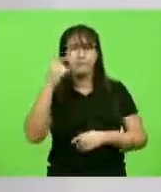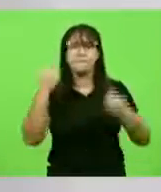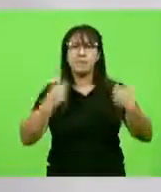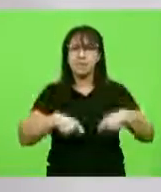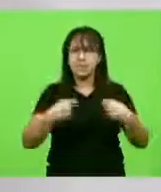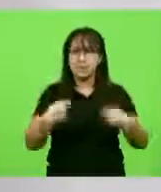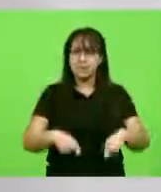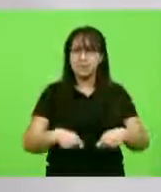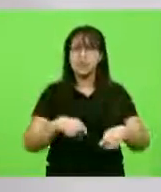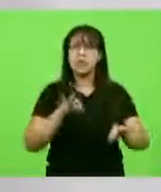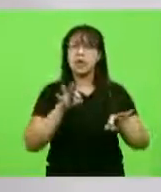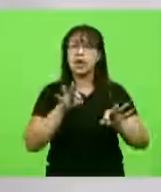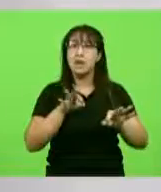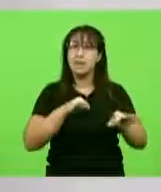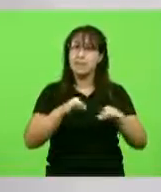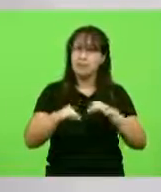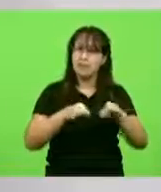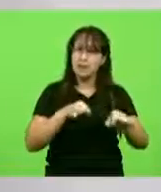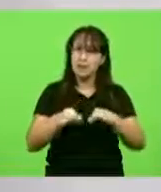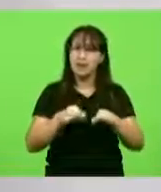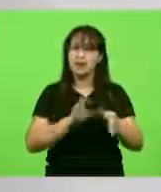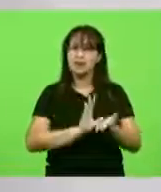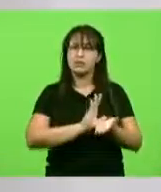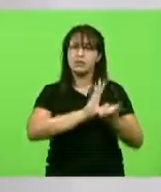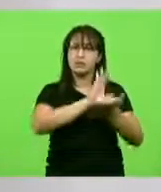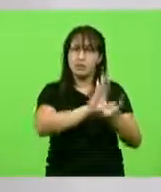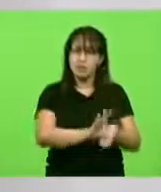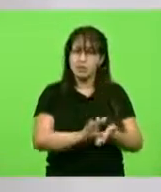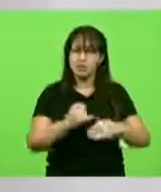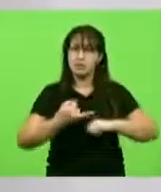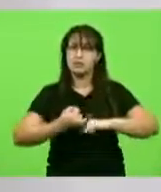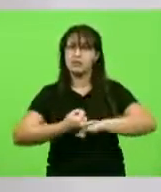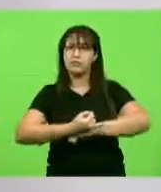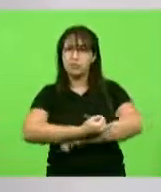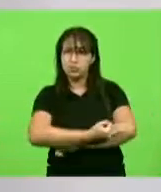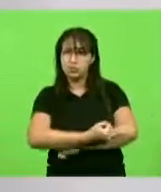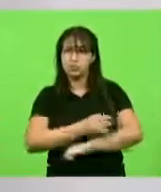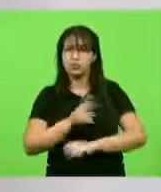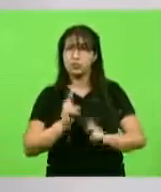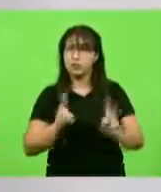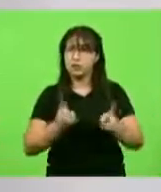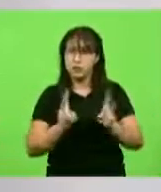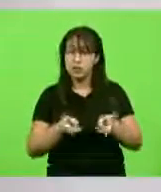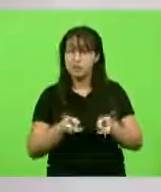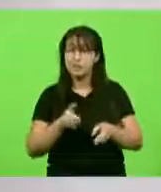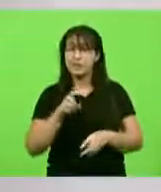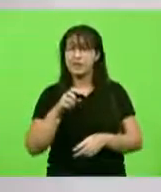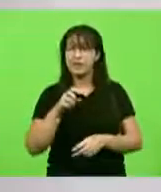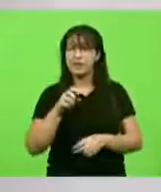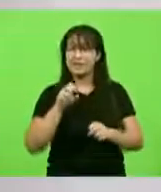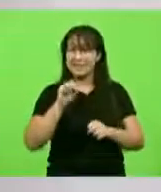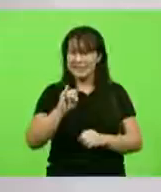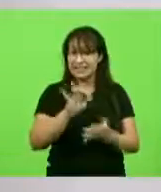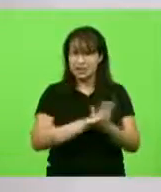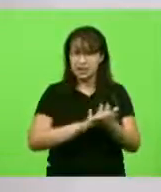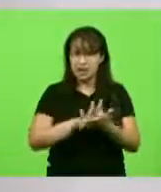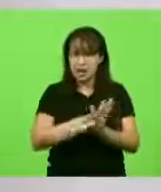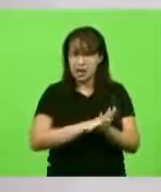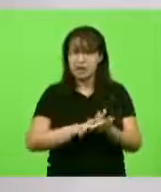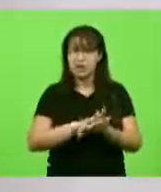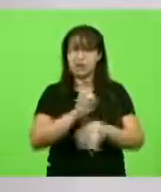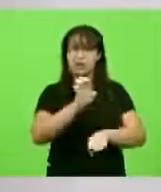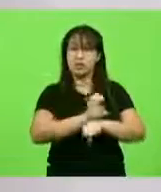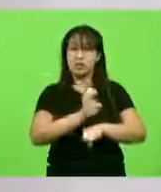de investimento continuado em infraestrutura, senão o Estado vai asfixiar, o Estado vai